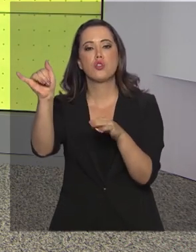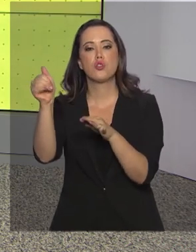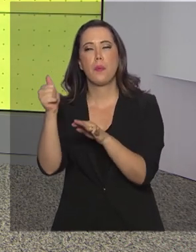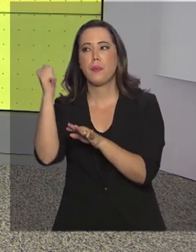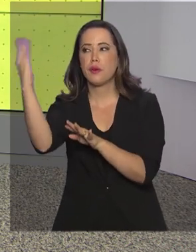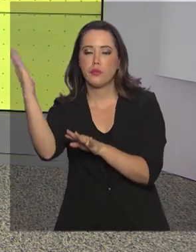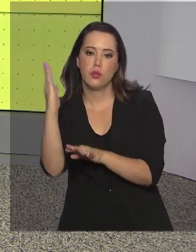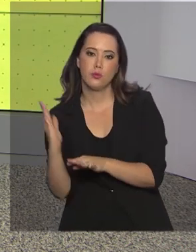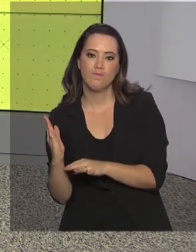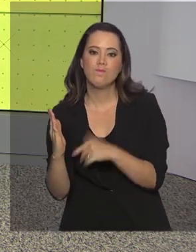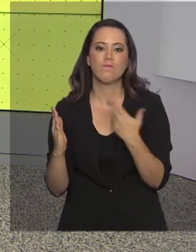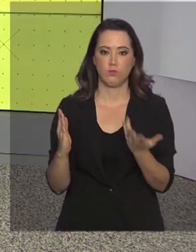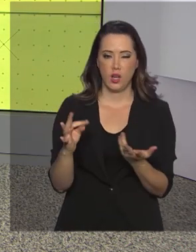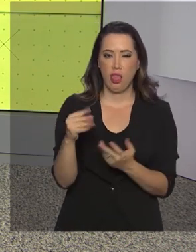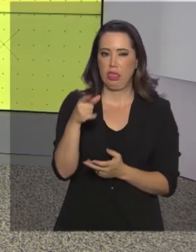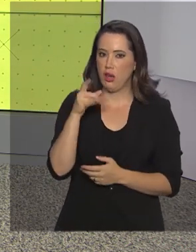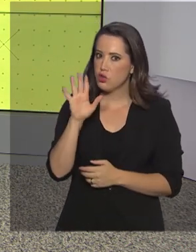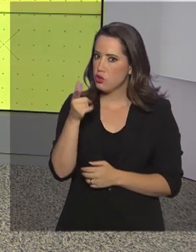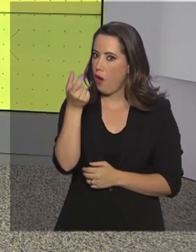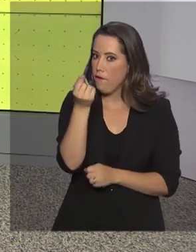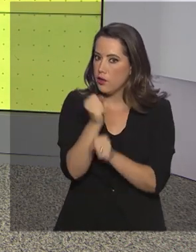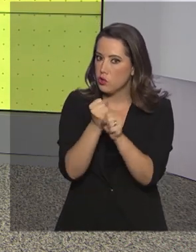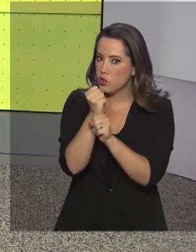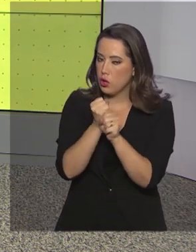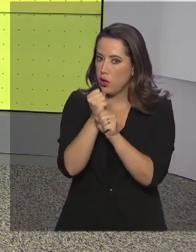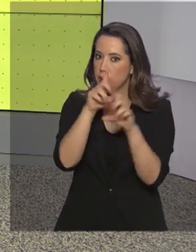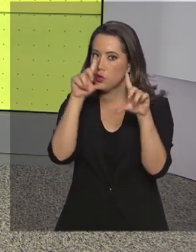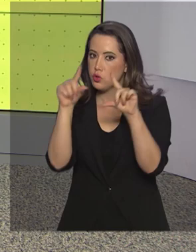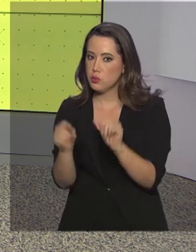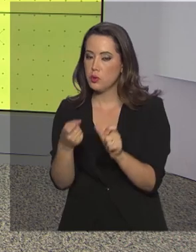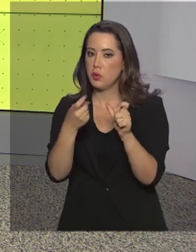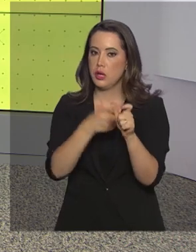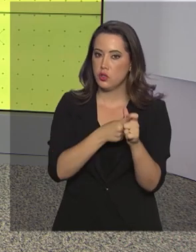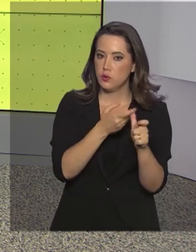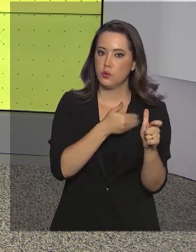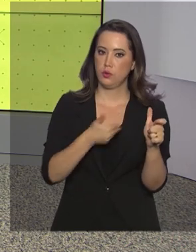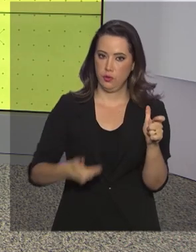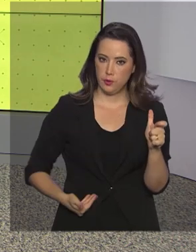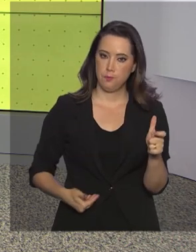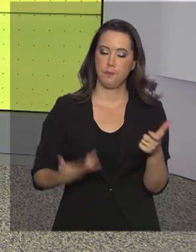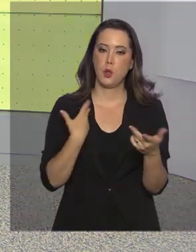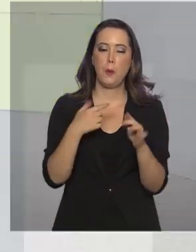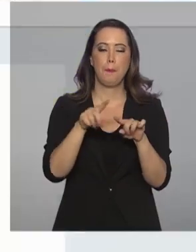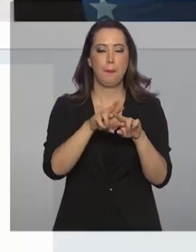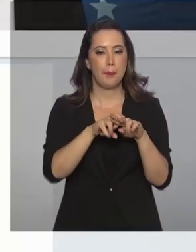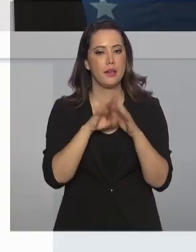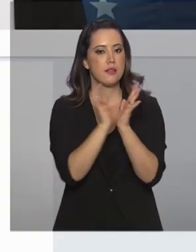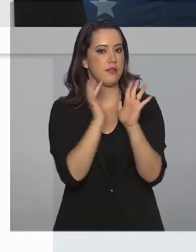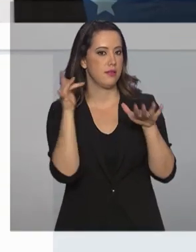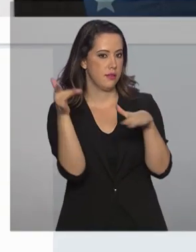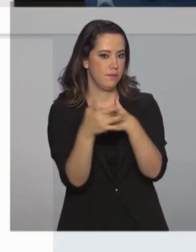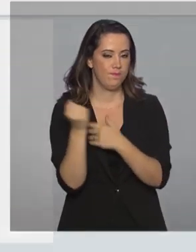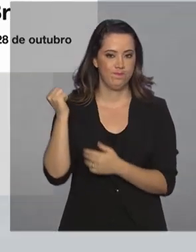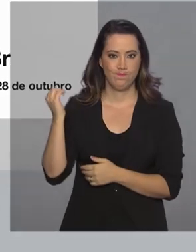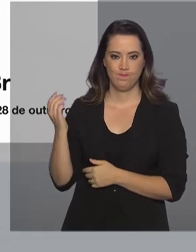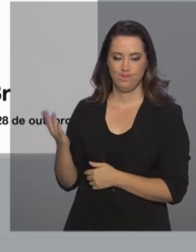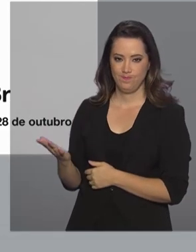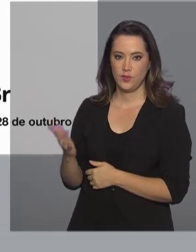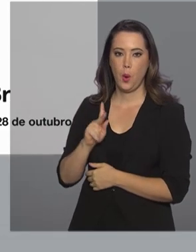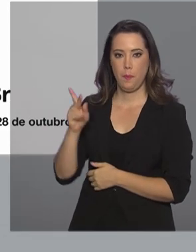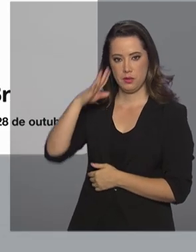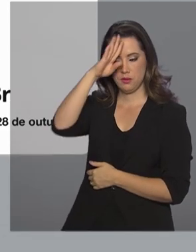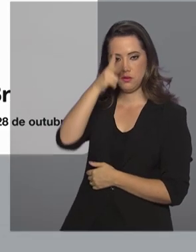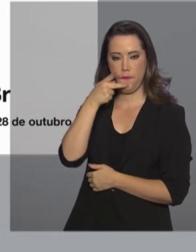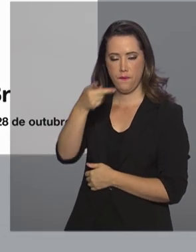taxa havia sido criada há 20 anos para reduzir a dívida pública. Por meio das redes sociais, o presidente Jair Bolsonaro disse que a